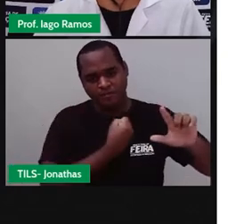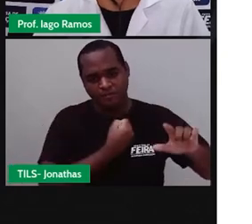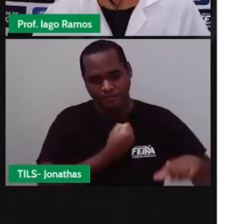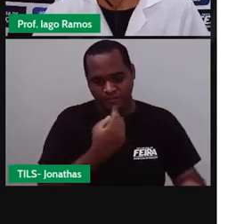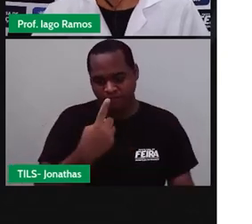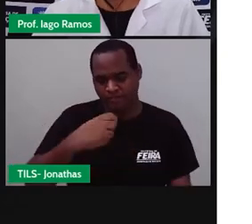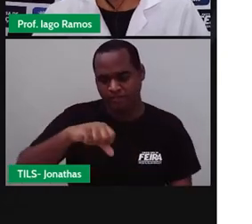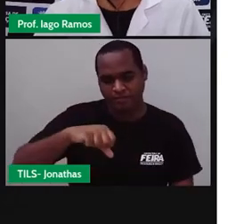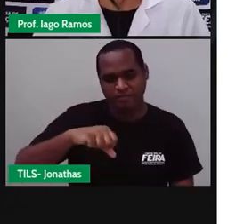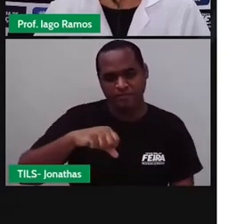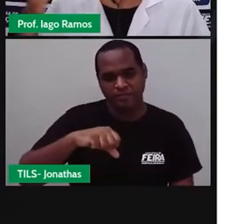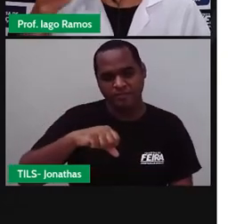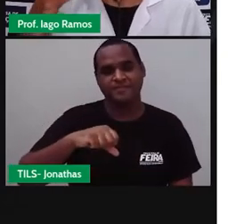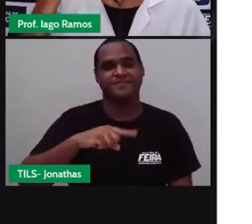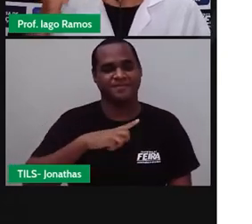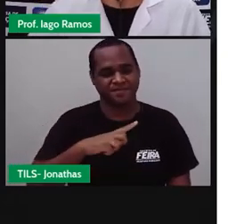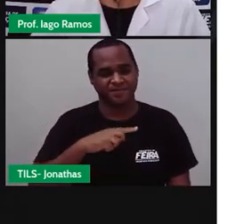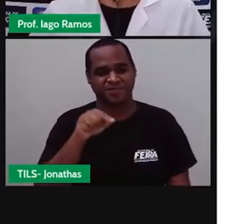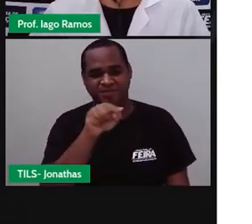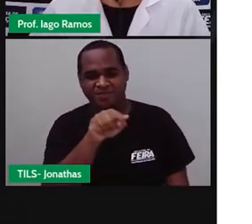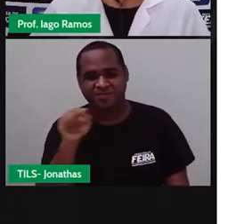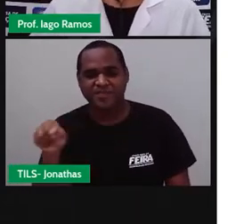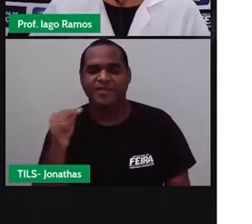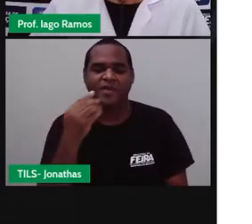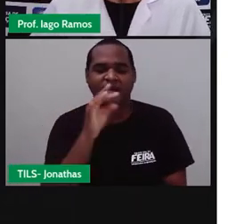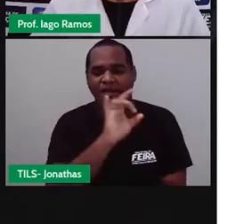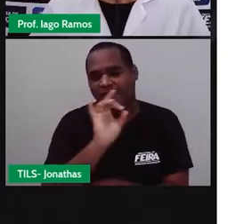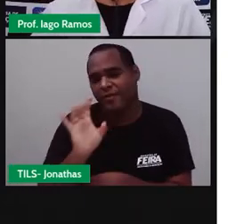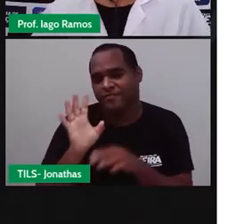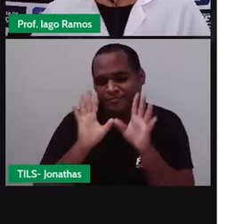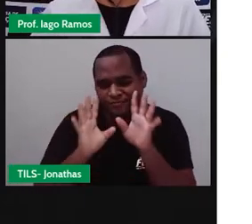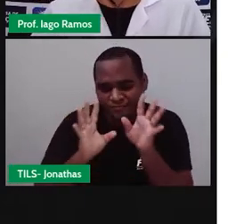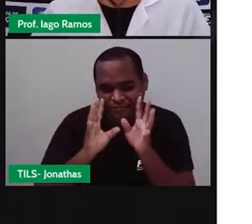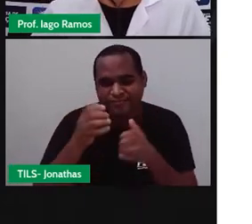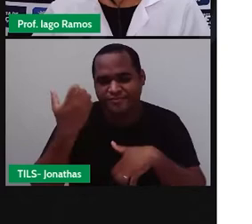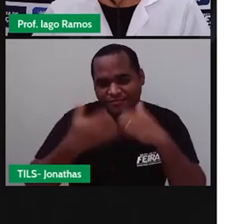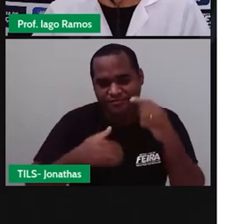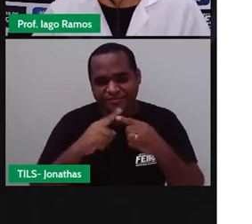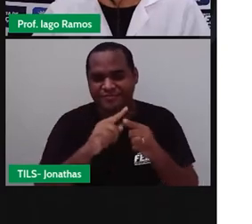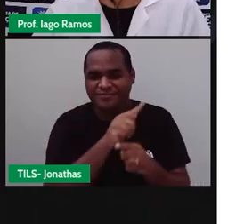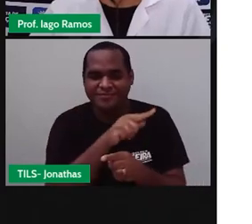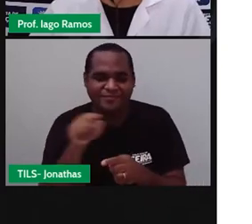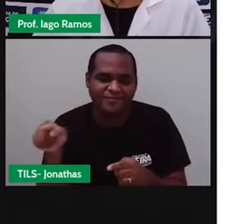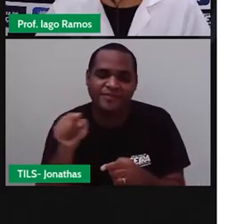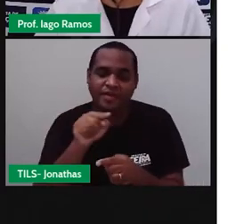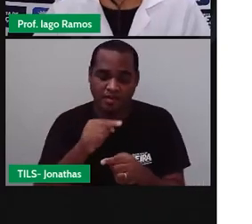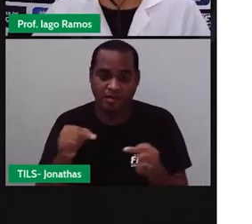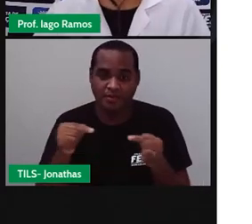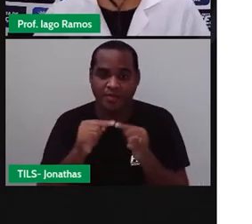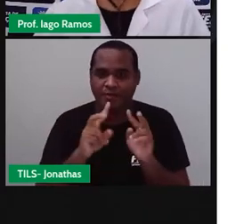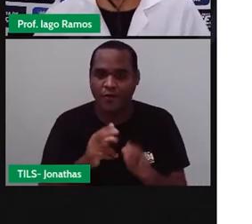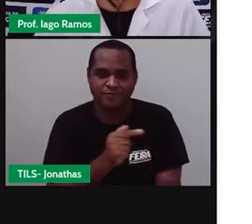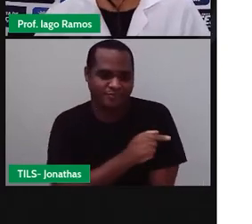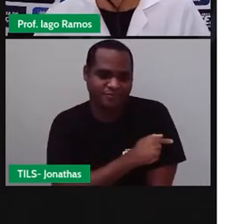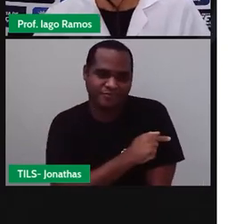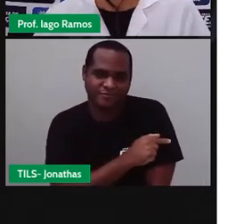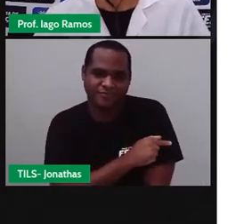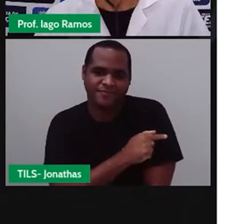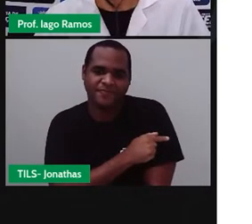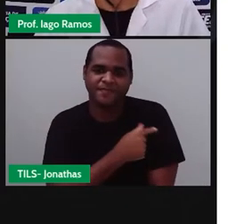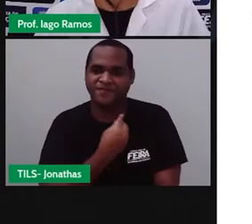número 19 para você, querido estudante, para você, querida estudante do sétimo ano, né?